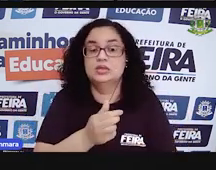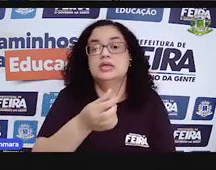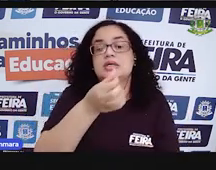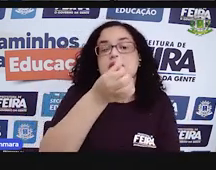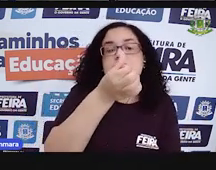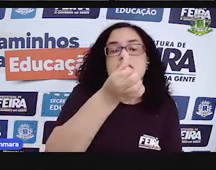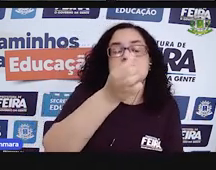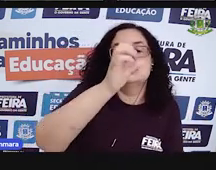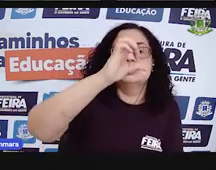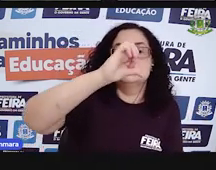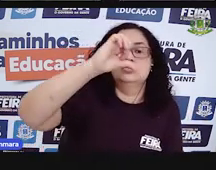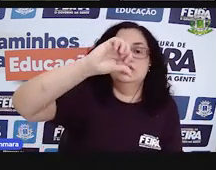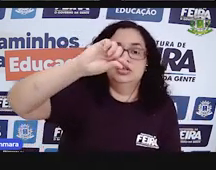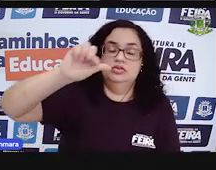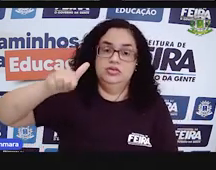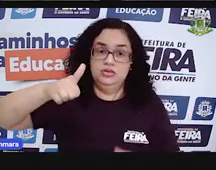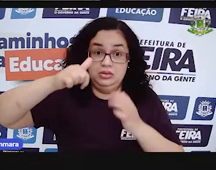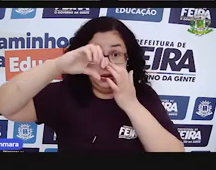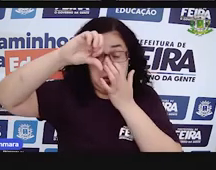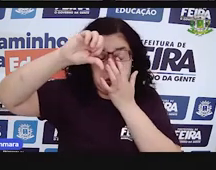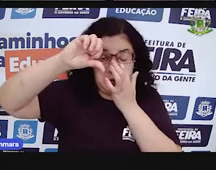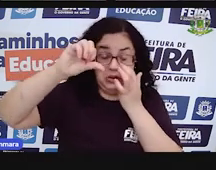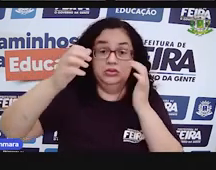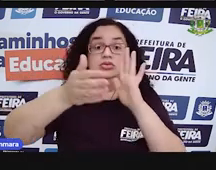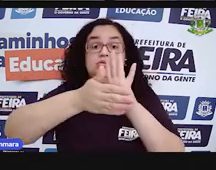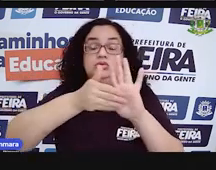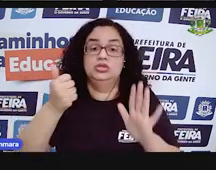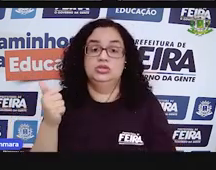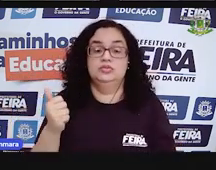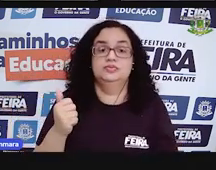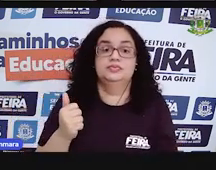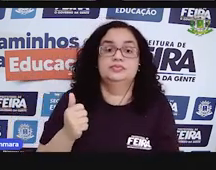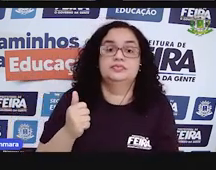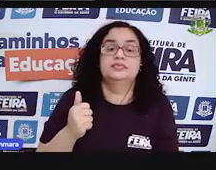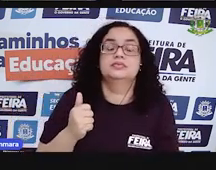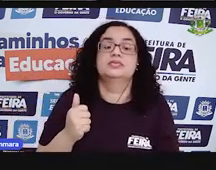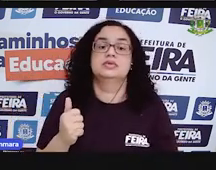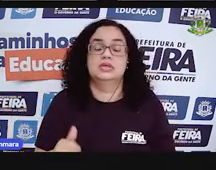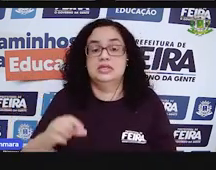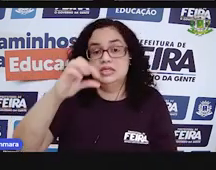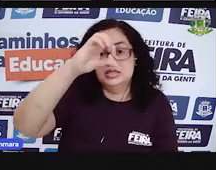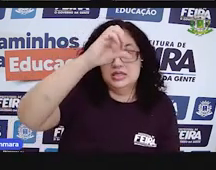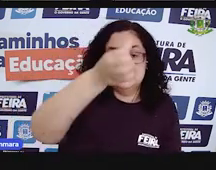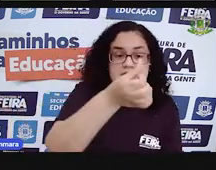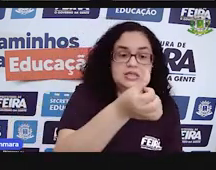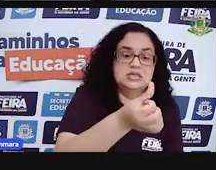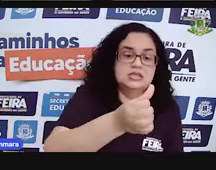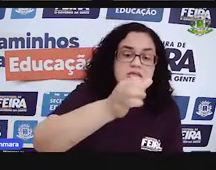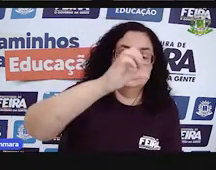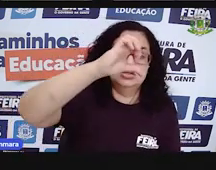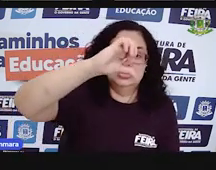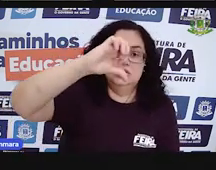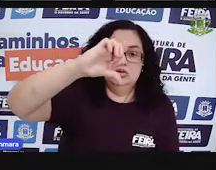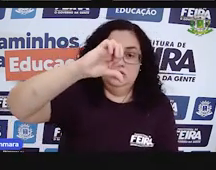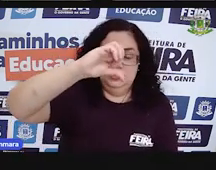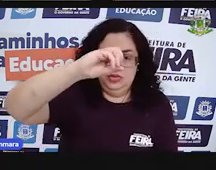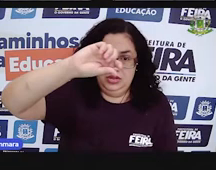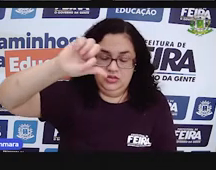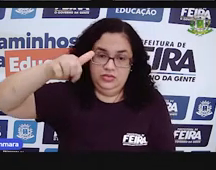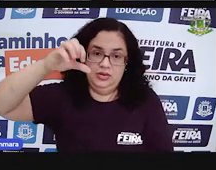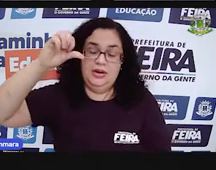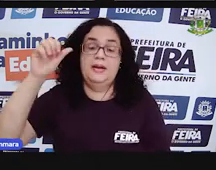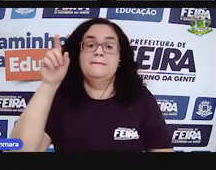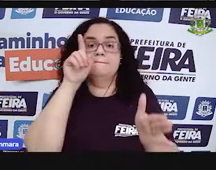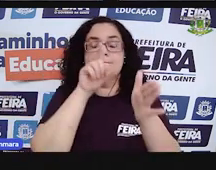690,9, a gente vai tirando de um por um. Faz 690,9 menos